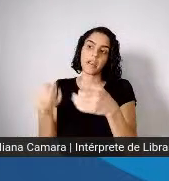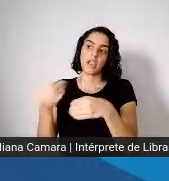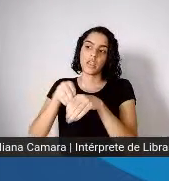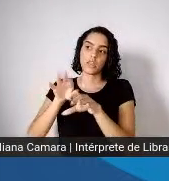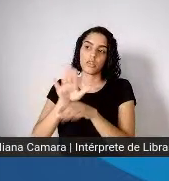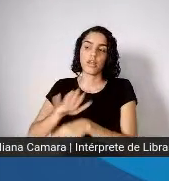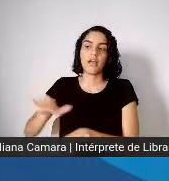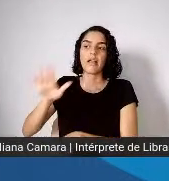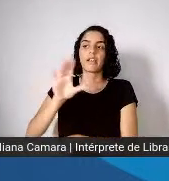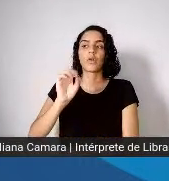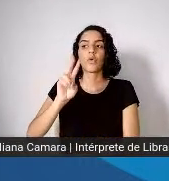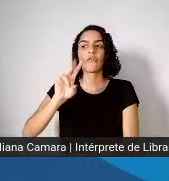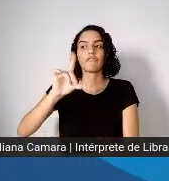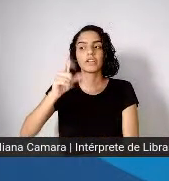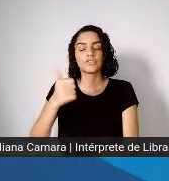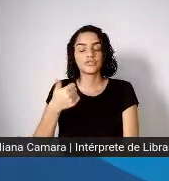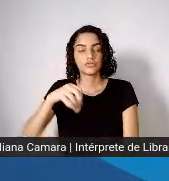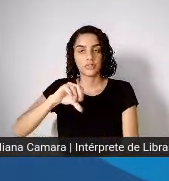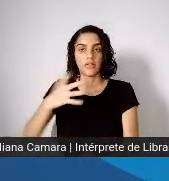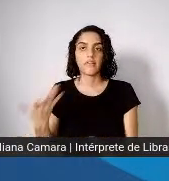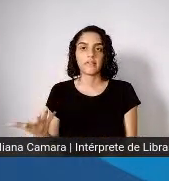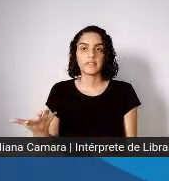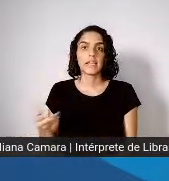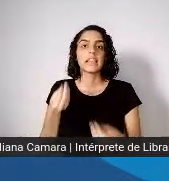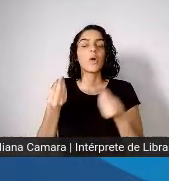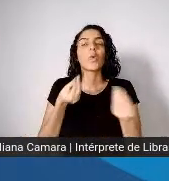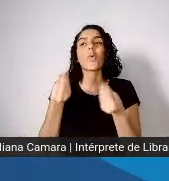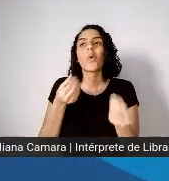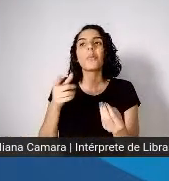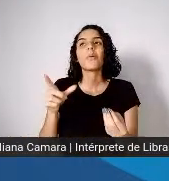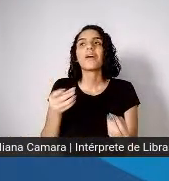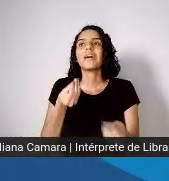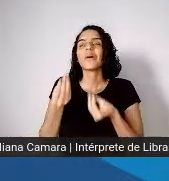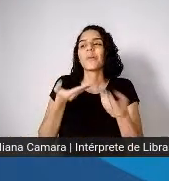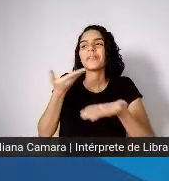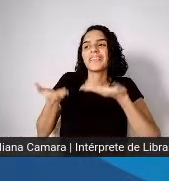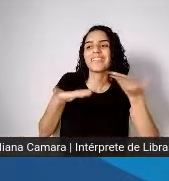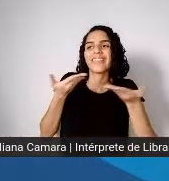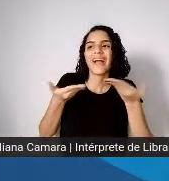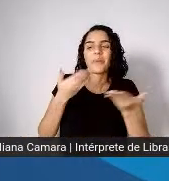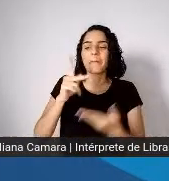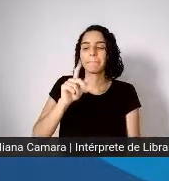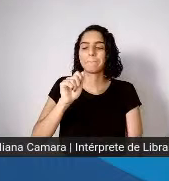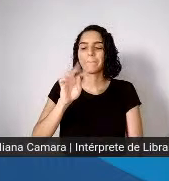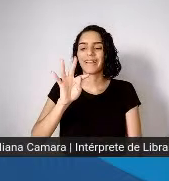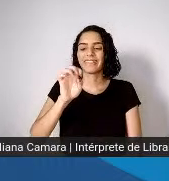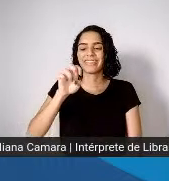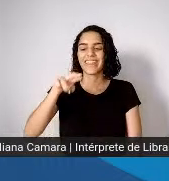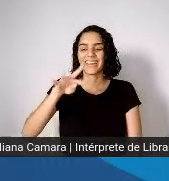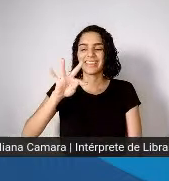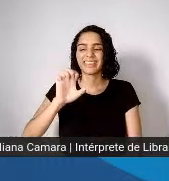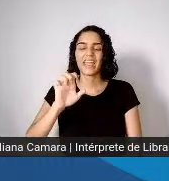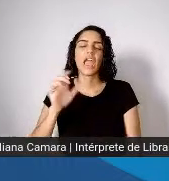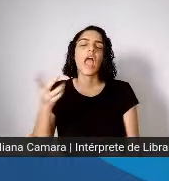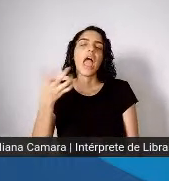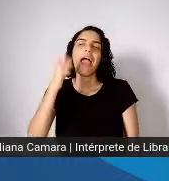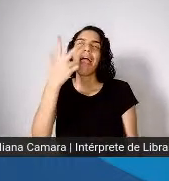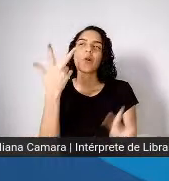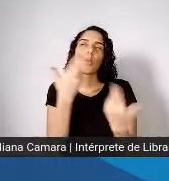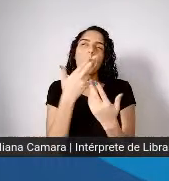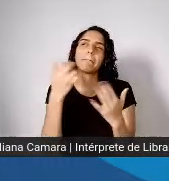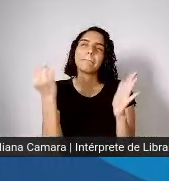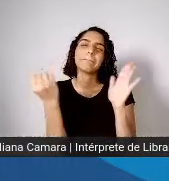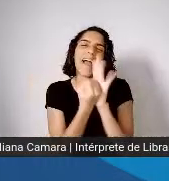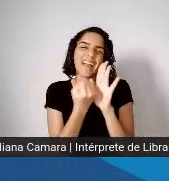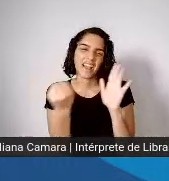lida com as patentes, como lidar com as patentes da Covid-19. Hoje nós poderíamos estar fazendo um